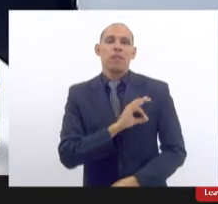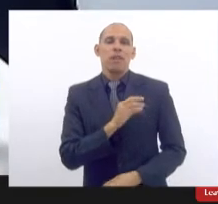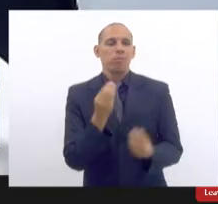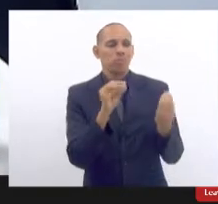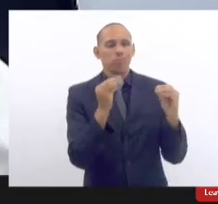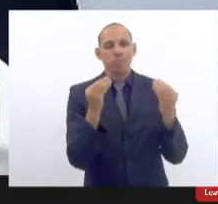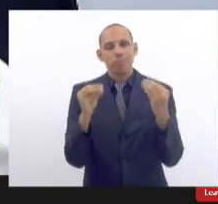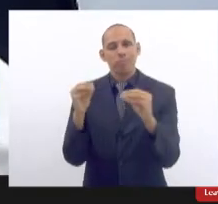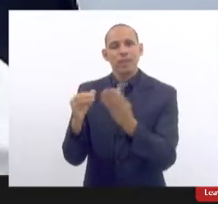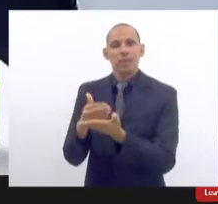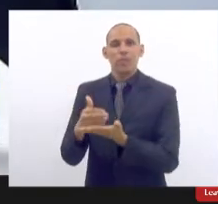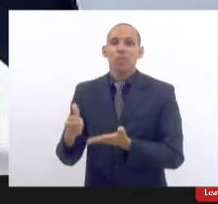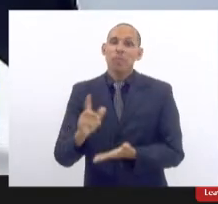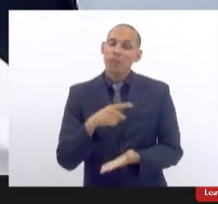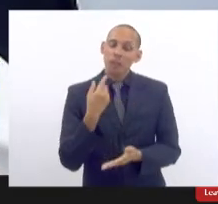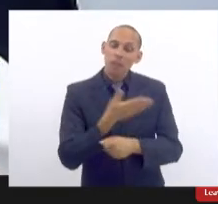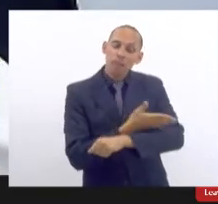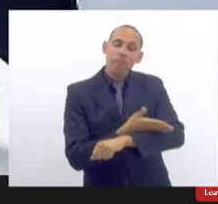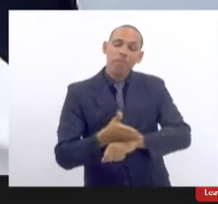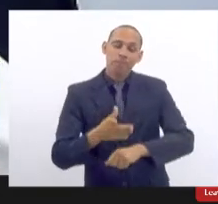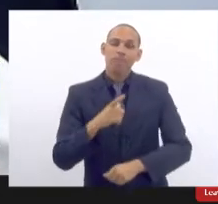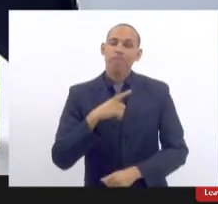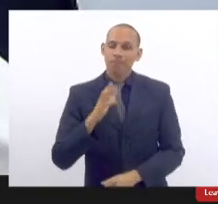em suma, estamos acostumados com isso.